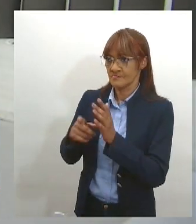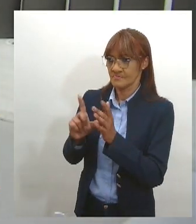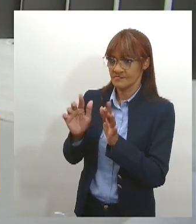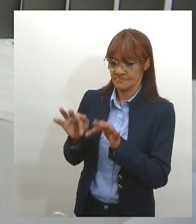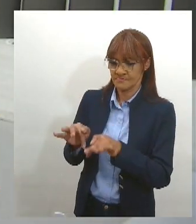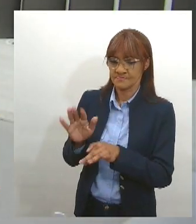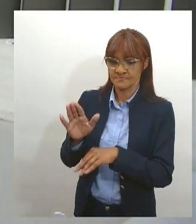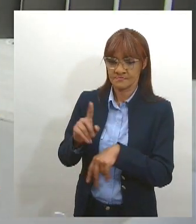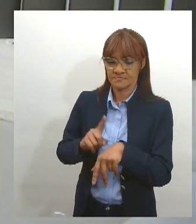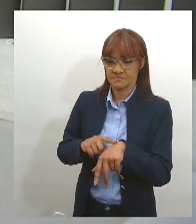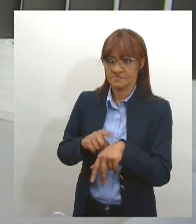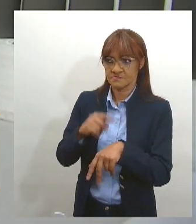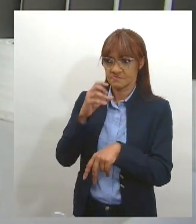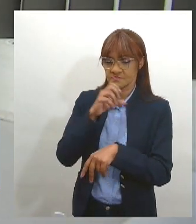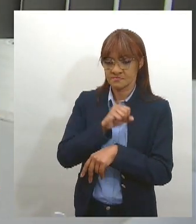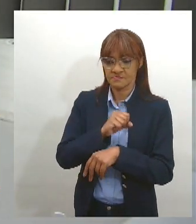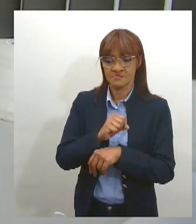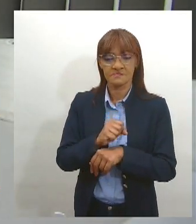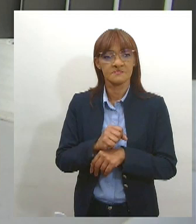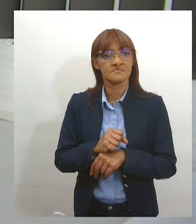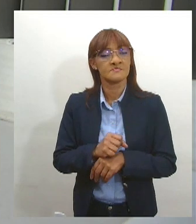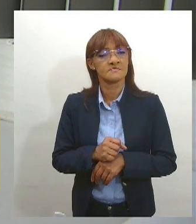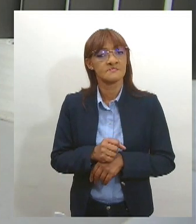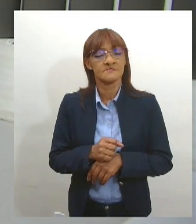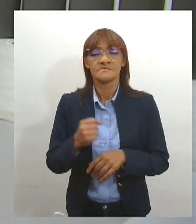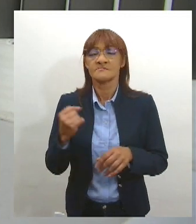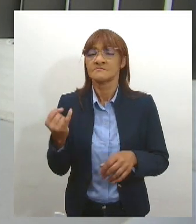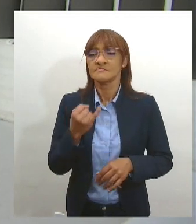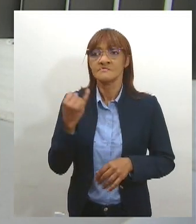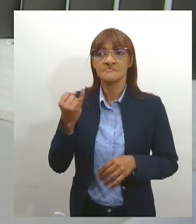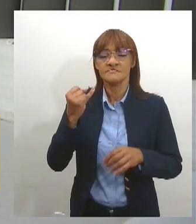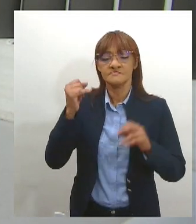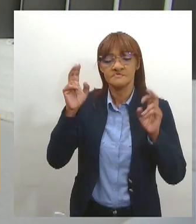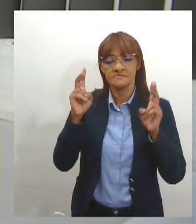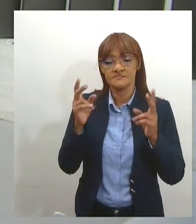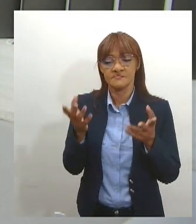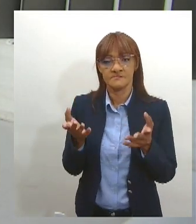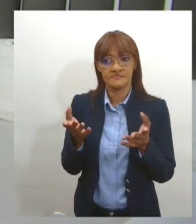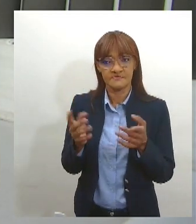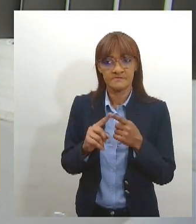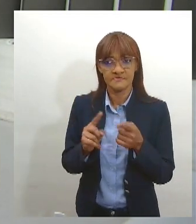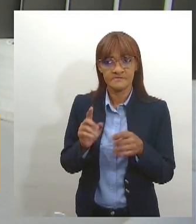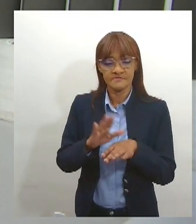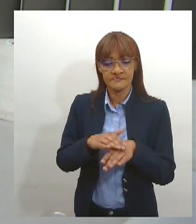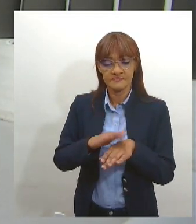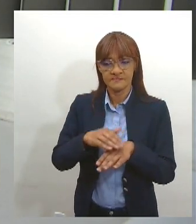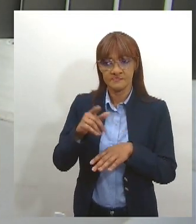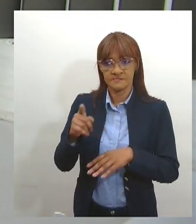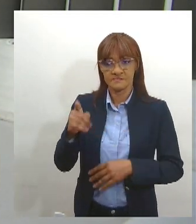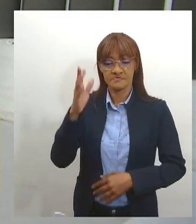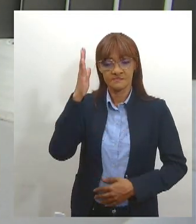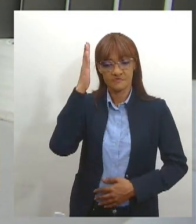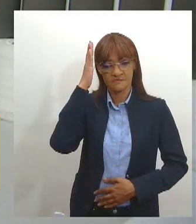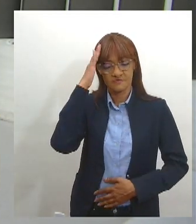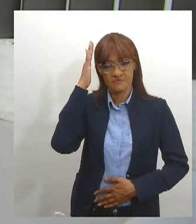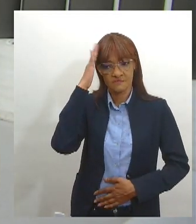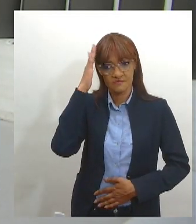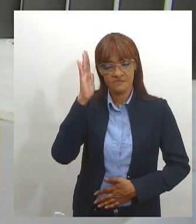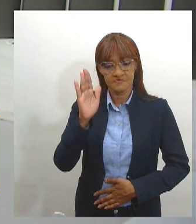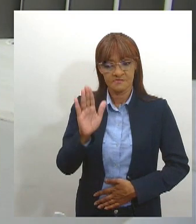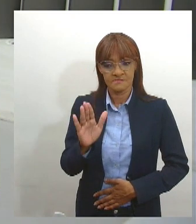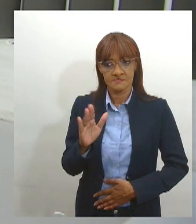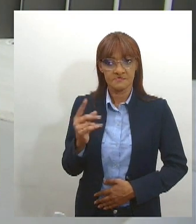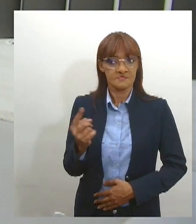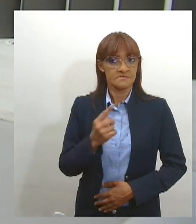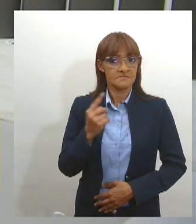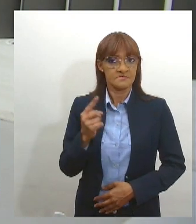curto por um assunto tão importante como esse, mas é ela compreender que ela não está só e que